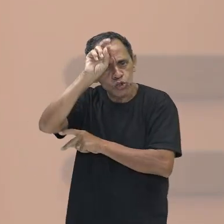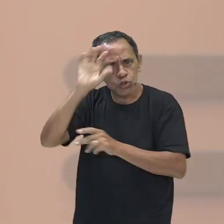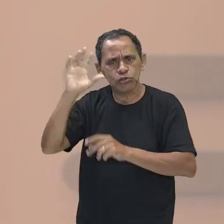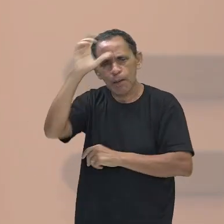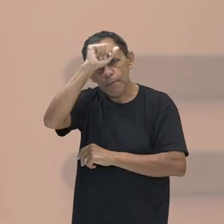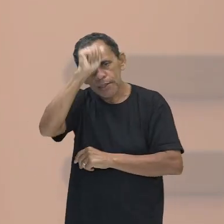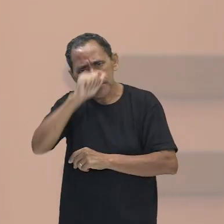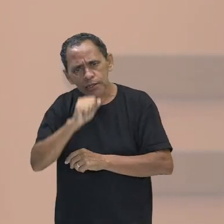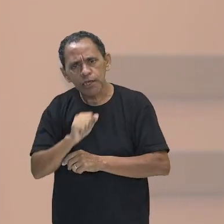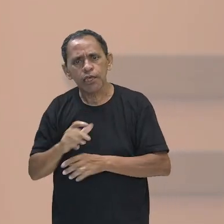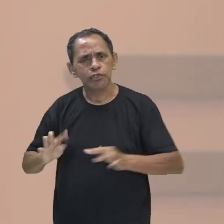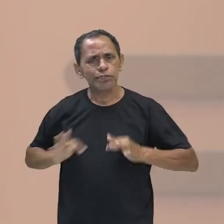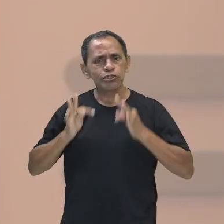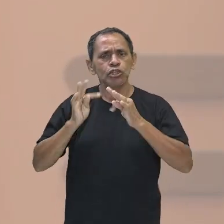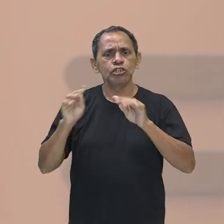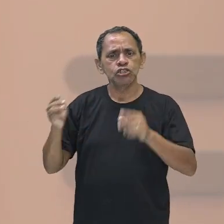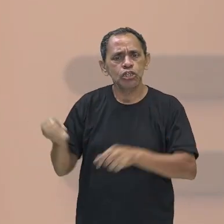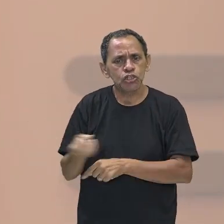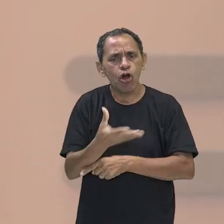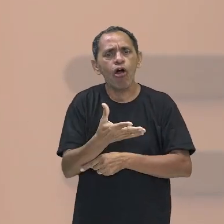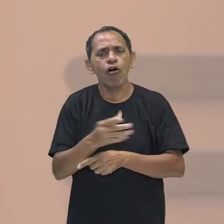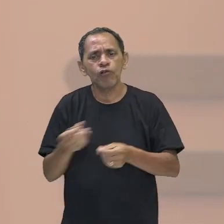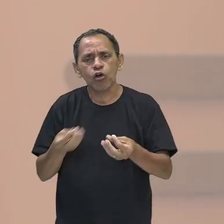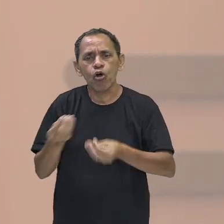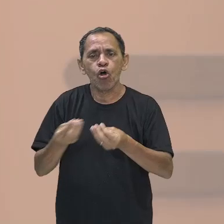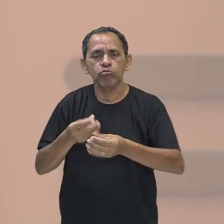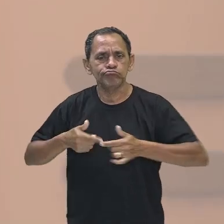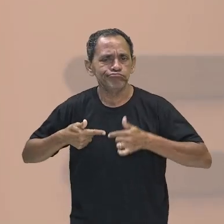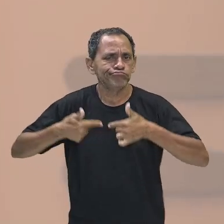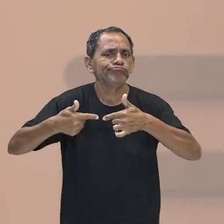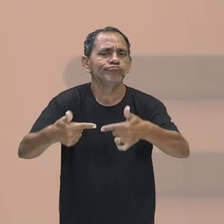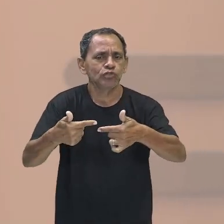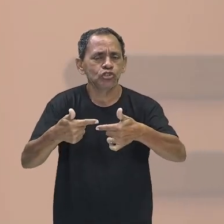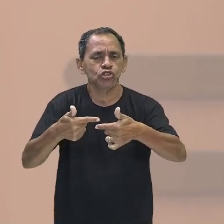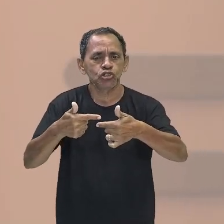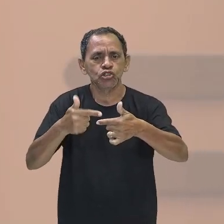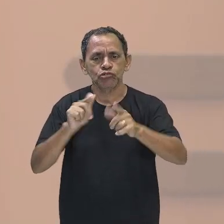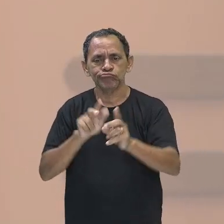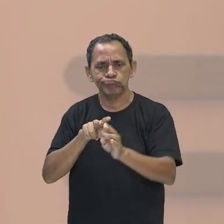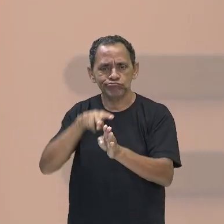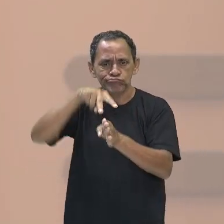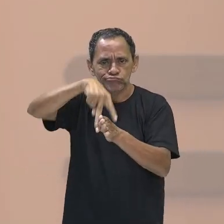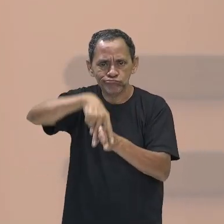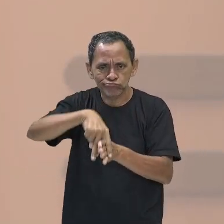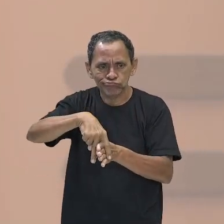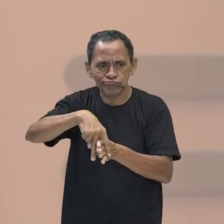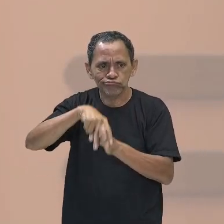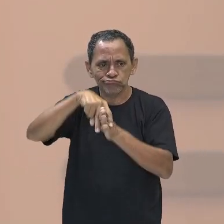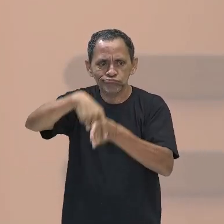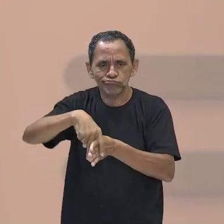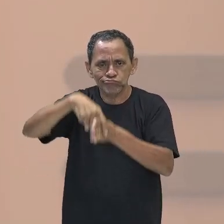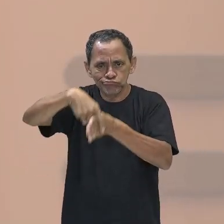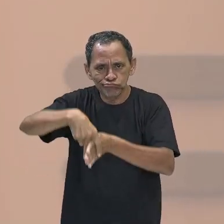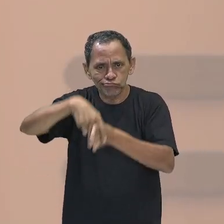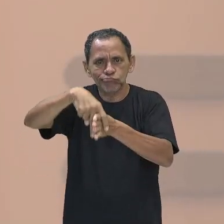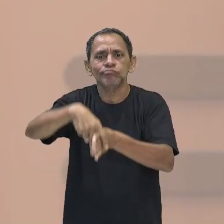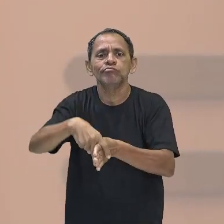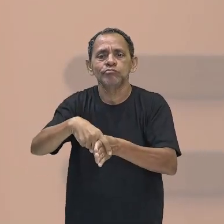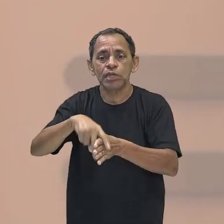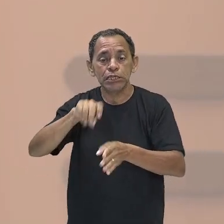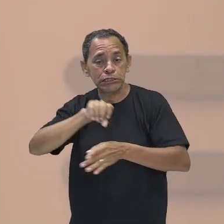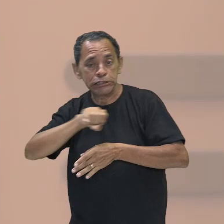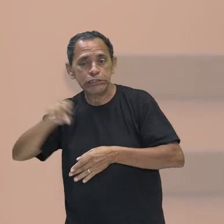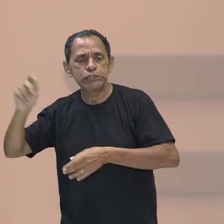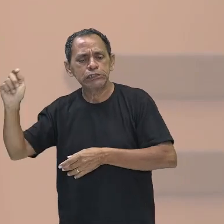tecnologia, que era o quê? Guerrear em cima, então, aí, de cavalos. Ou seja, se eu tenho uma espada, cabeças rolavam.